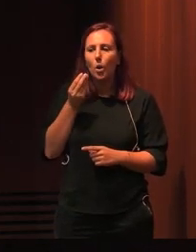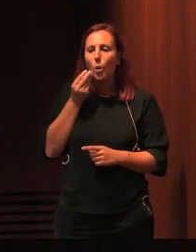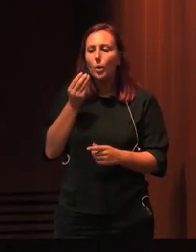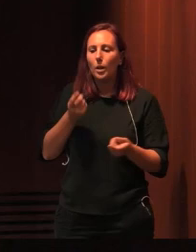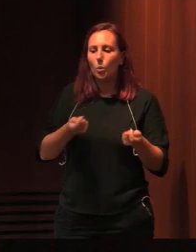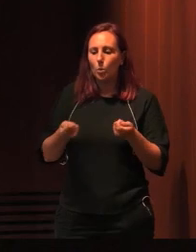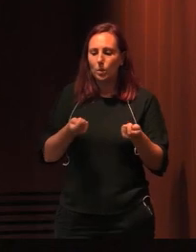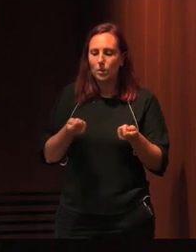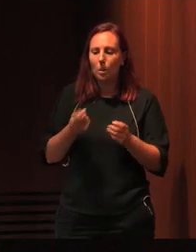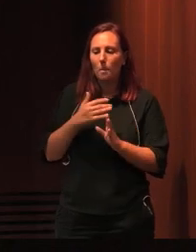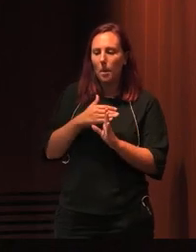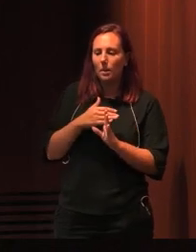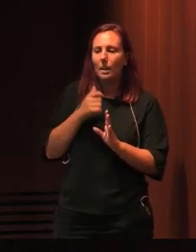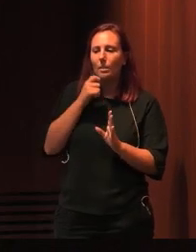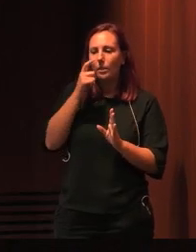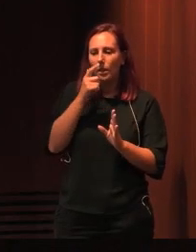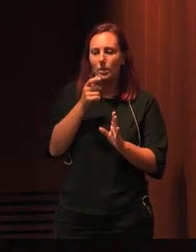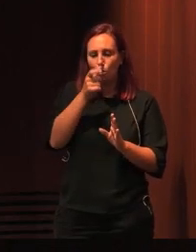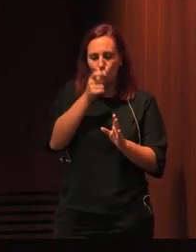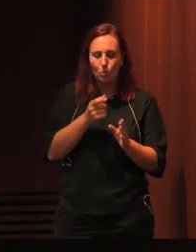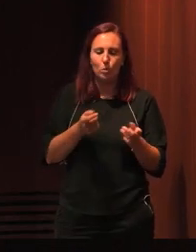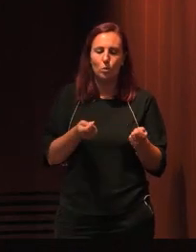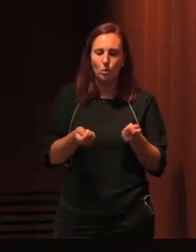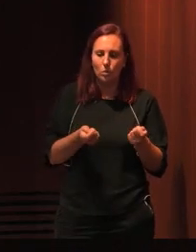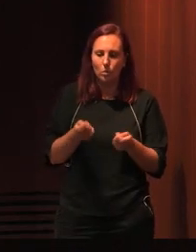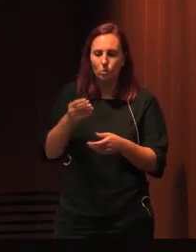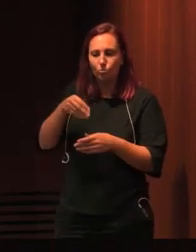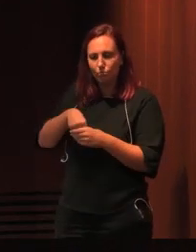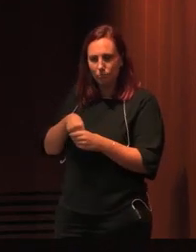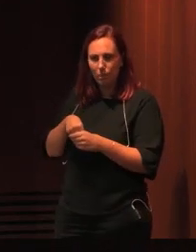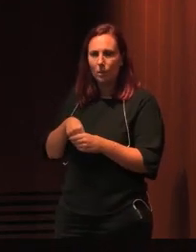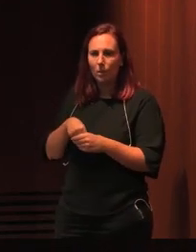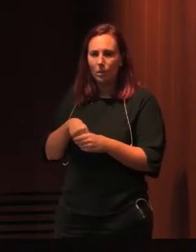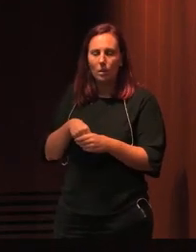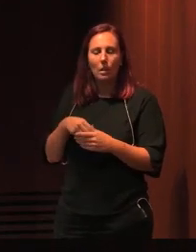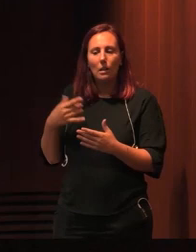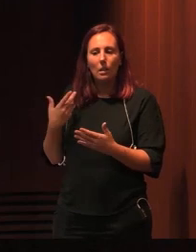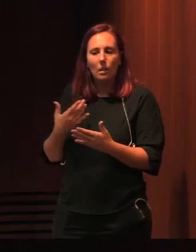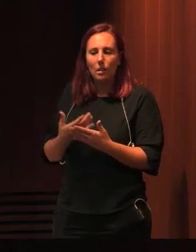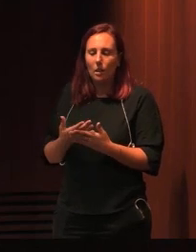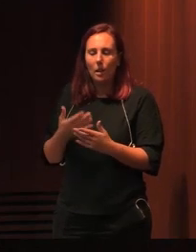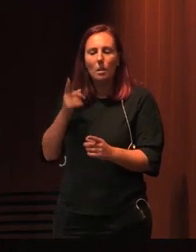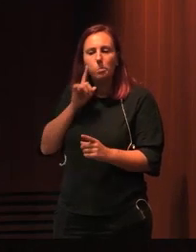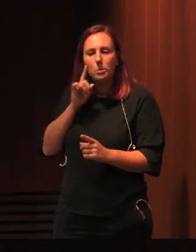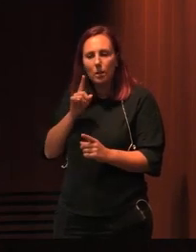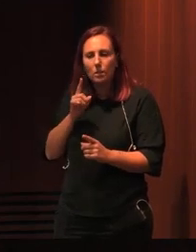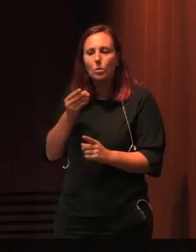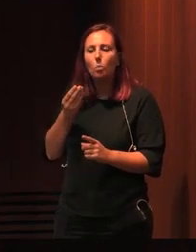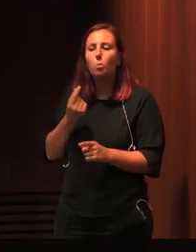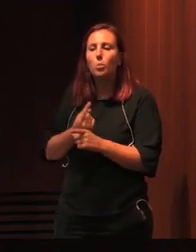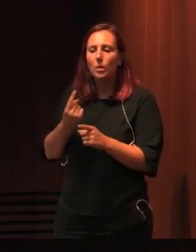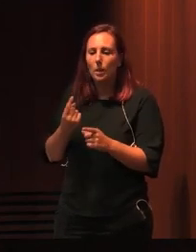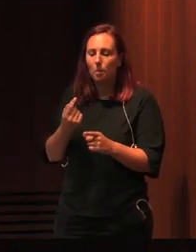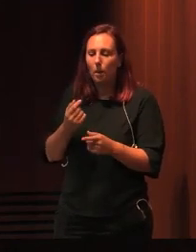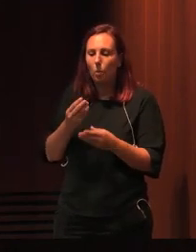coordenação intermédia prestada pelos nossos coordenadores interconselhivos, que têm sido absolutamente determinante para a consolidação